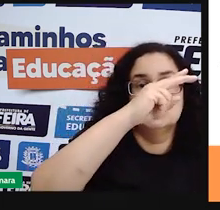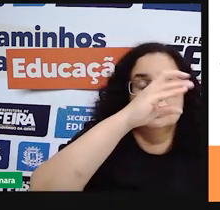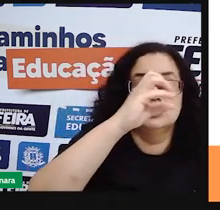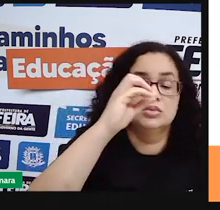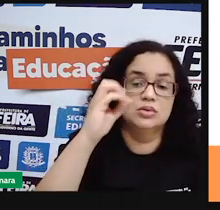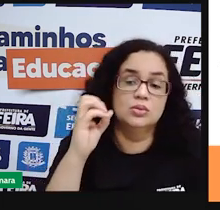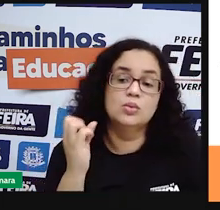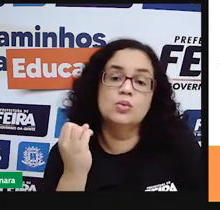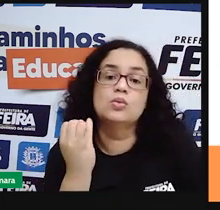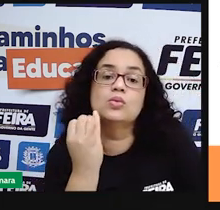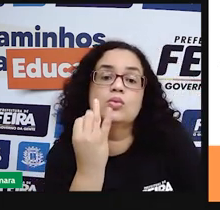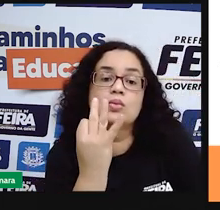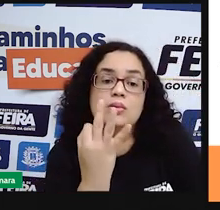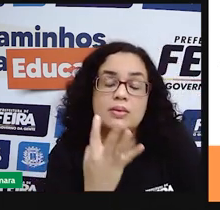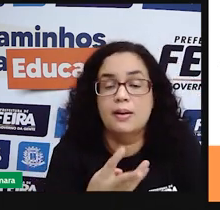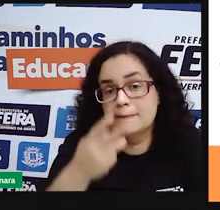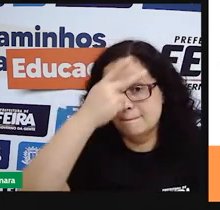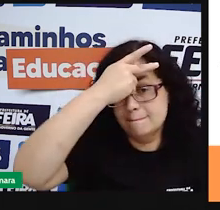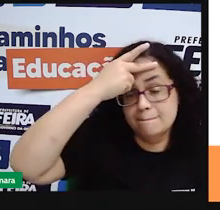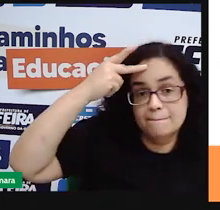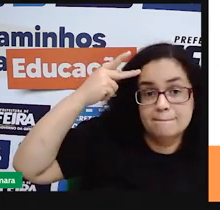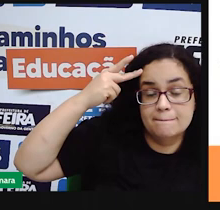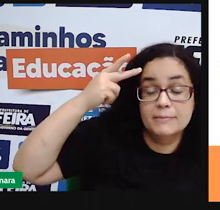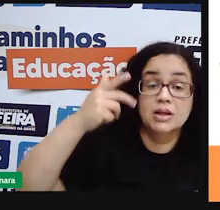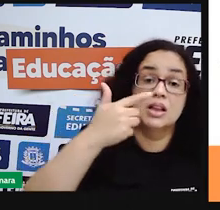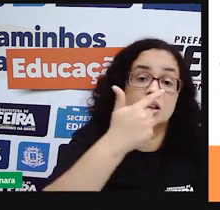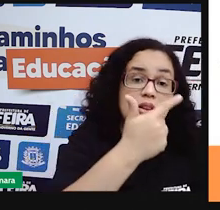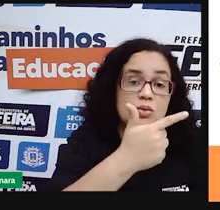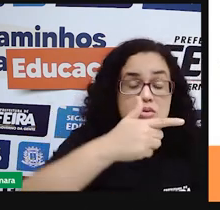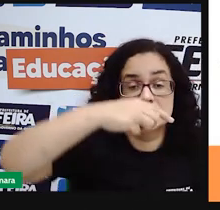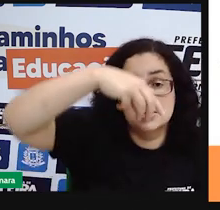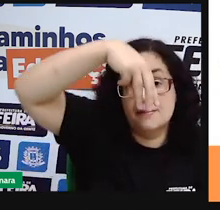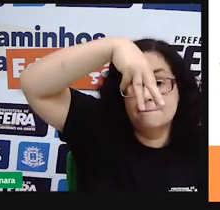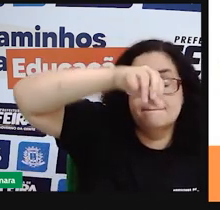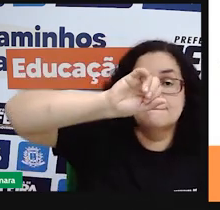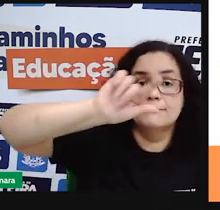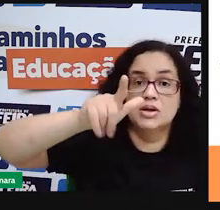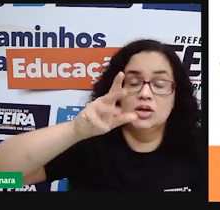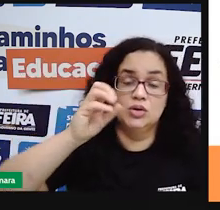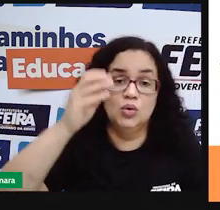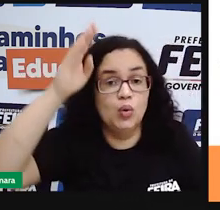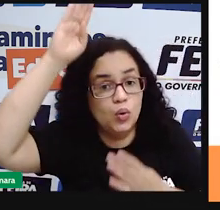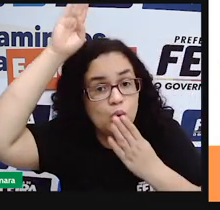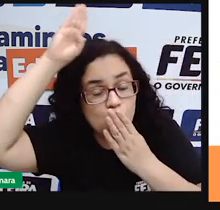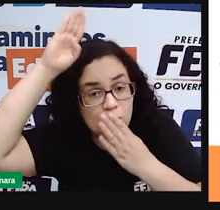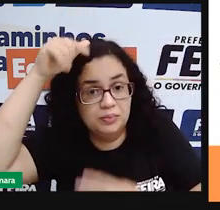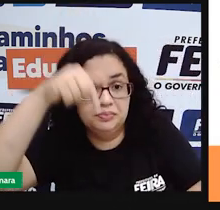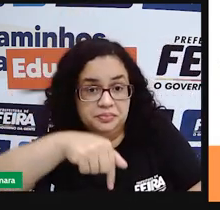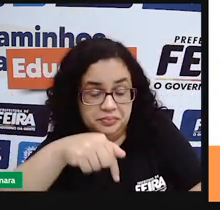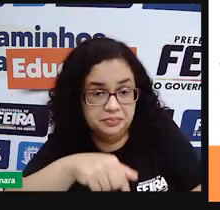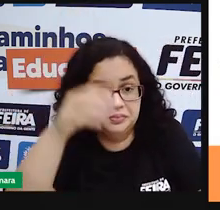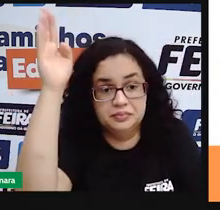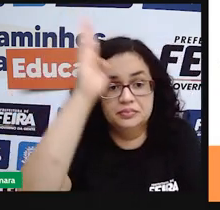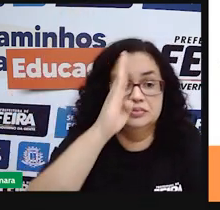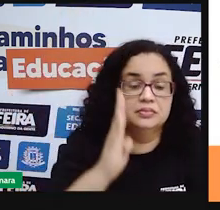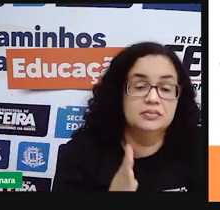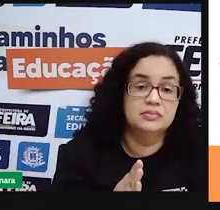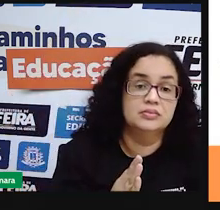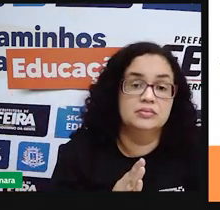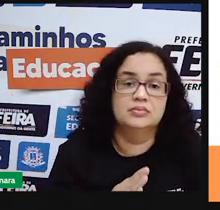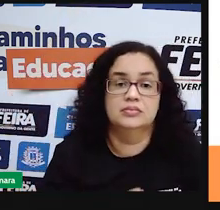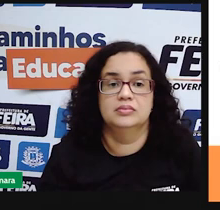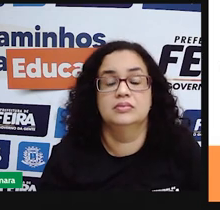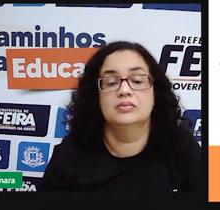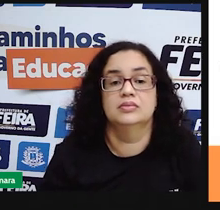de estimada de 2 milhões de indígenas no litoral e 1 milhão de indígenas aí no